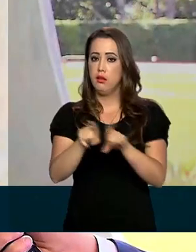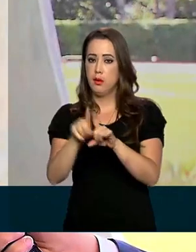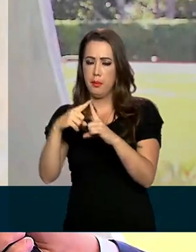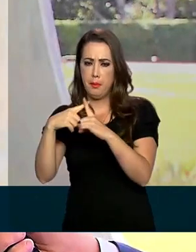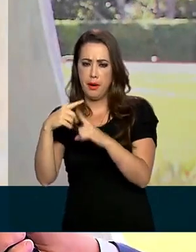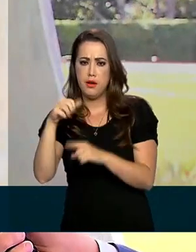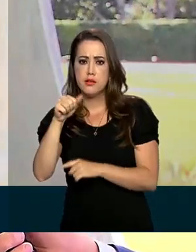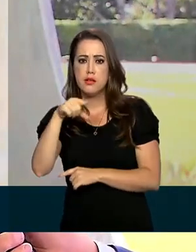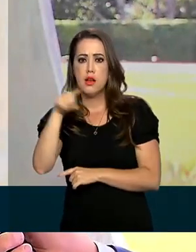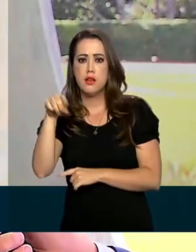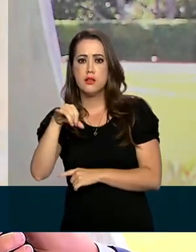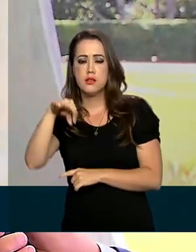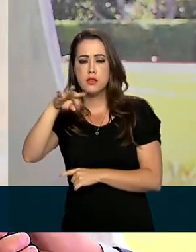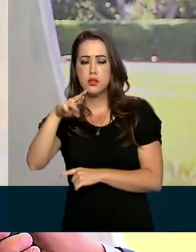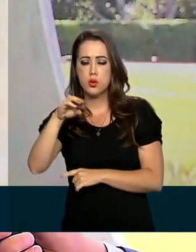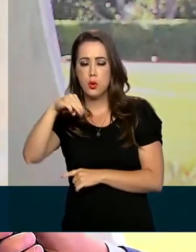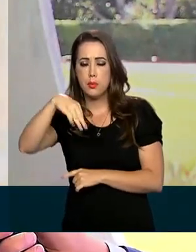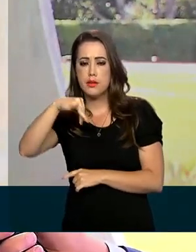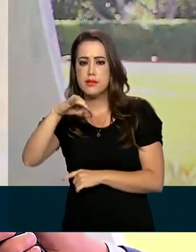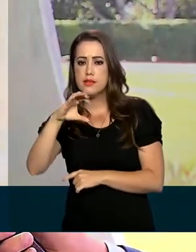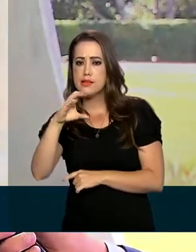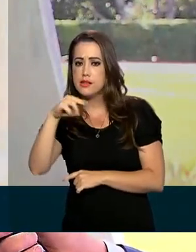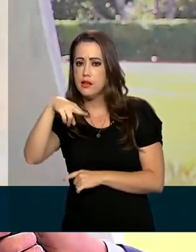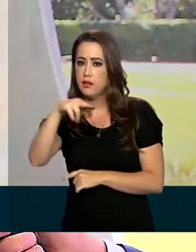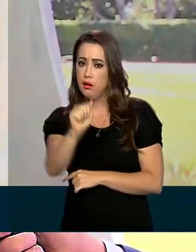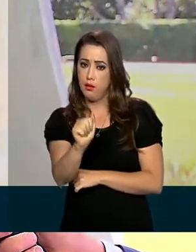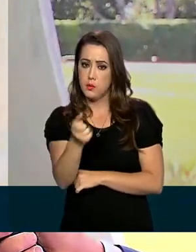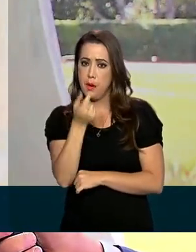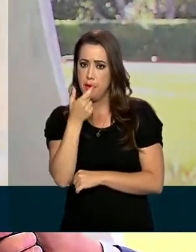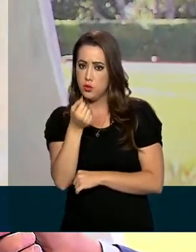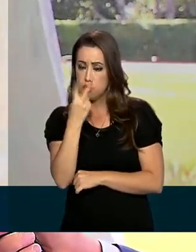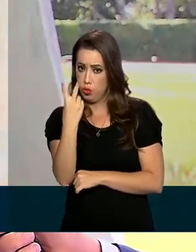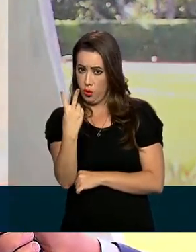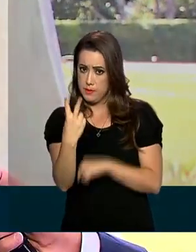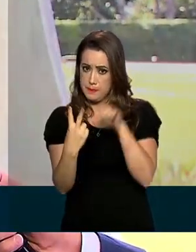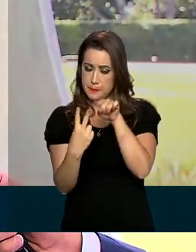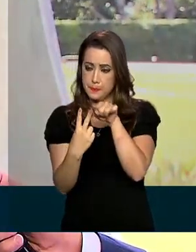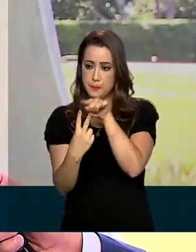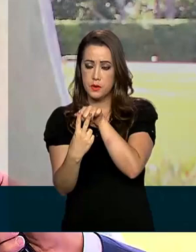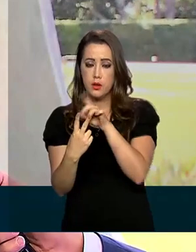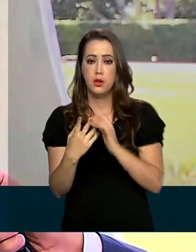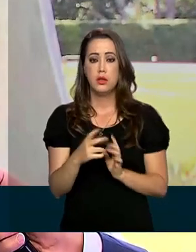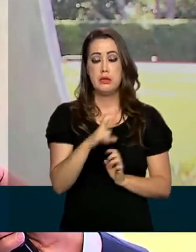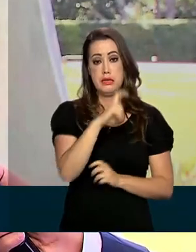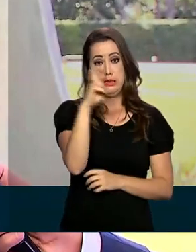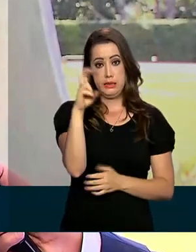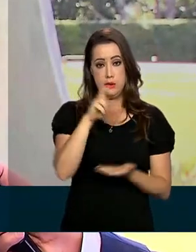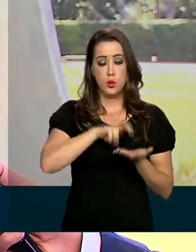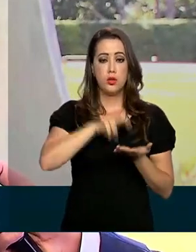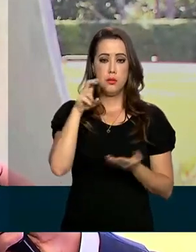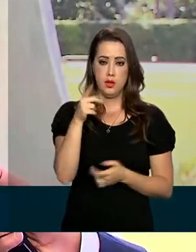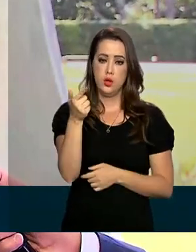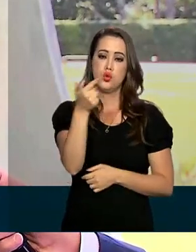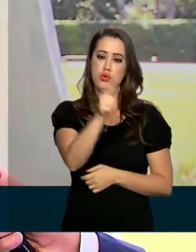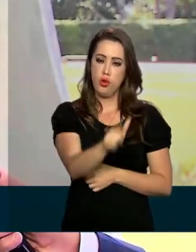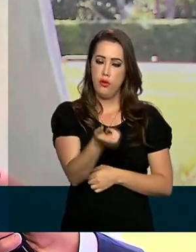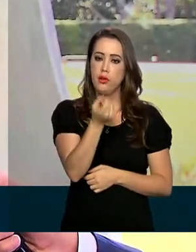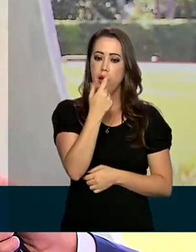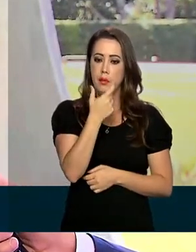aquele composto foi ministrado. Às 5 da manhã, tomei a segunda dose da cloroquina.